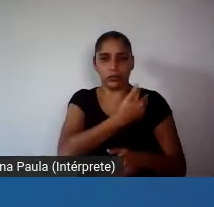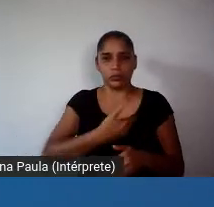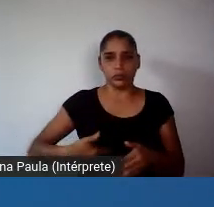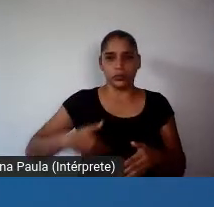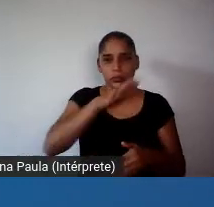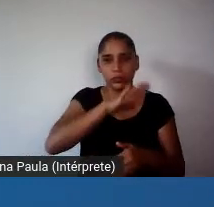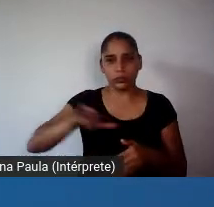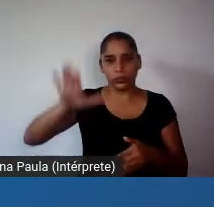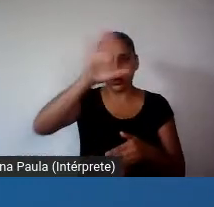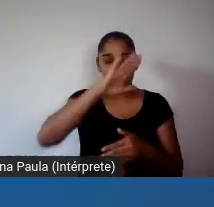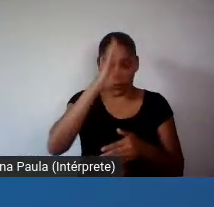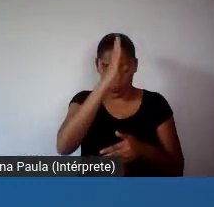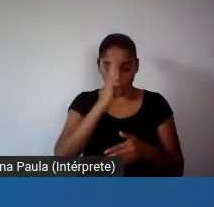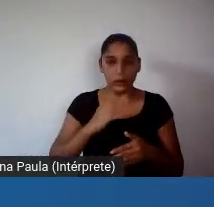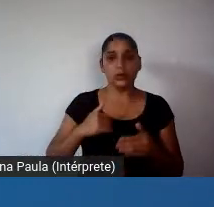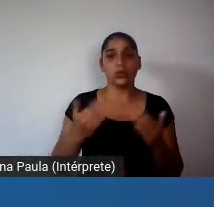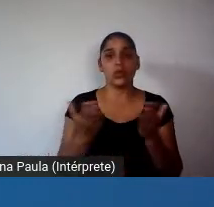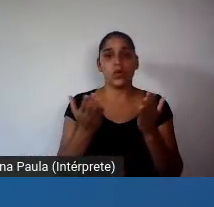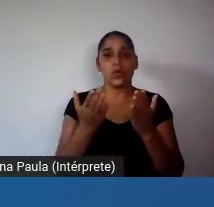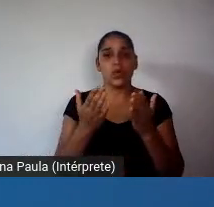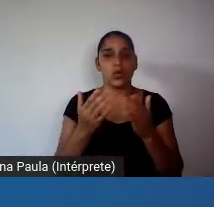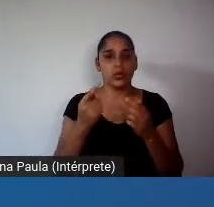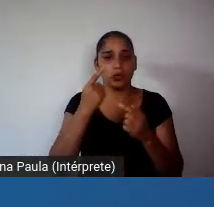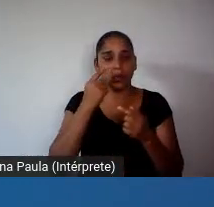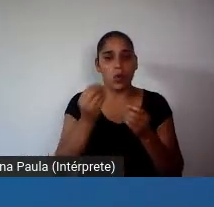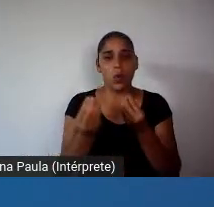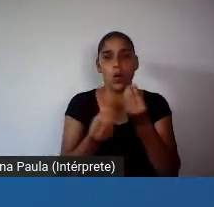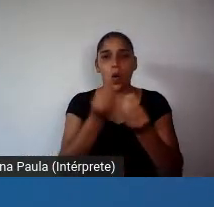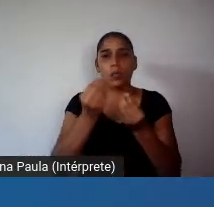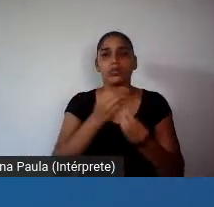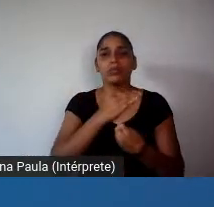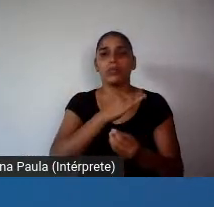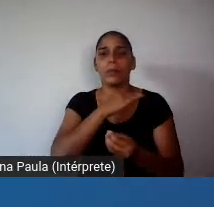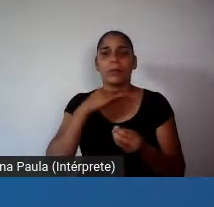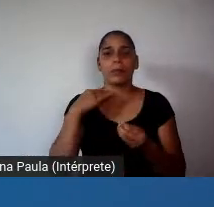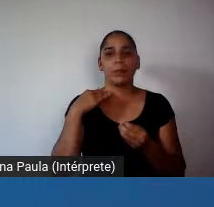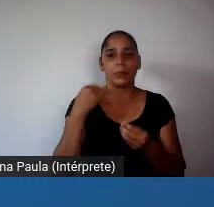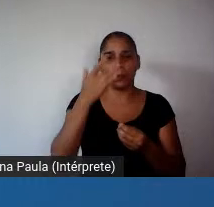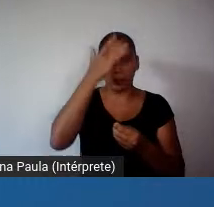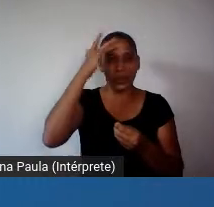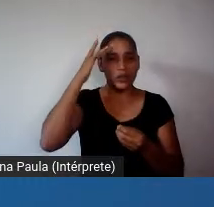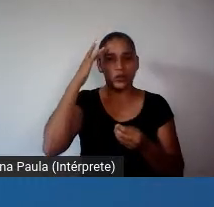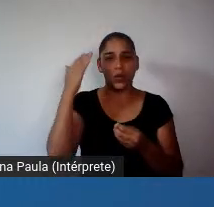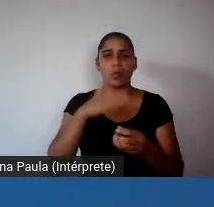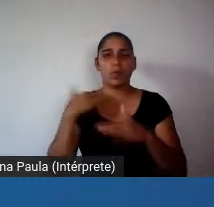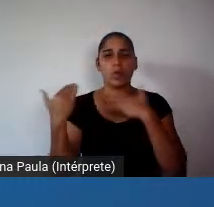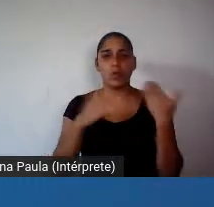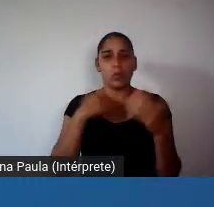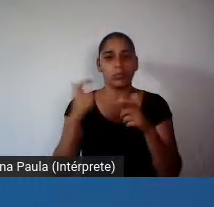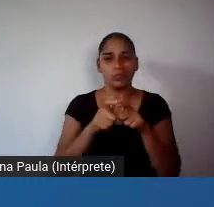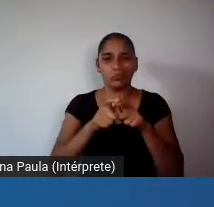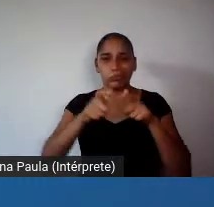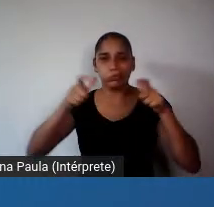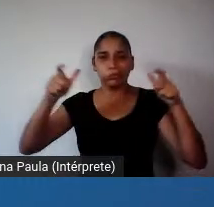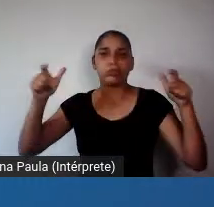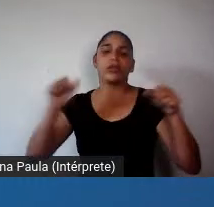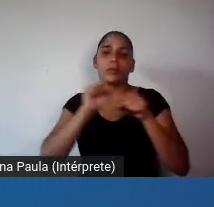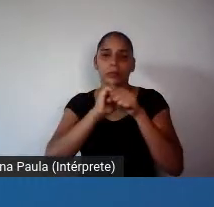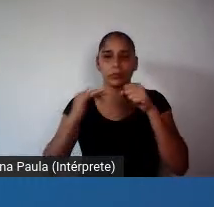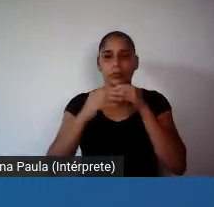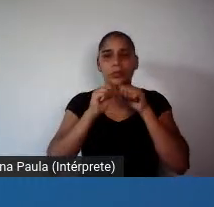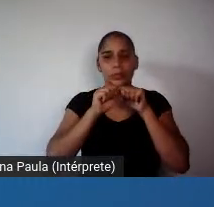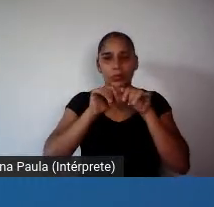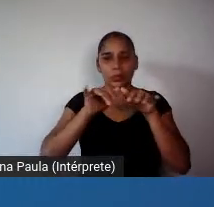destaca no mundo pelo número de óbitos, pela, pela, pela dimensão, né, que a pandemia tem no contexto